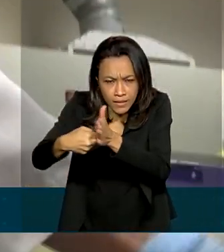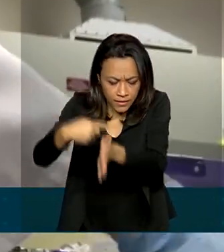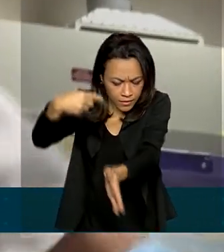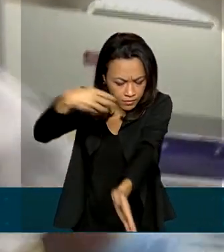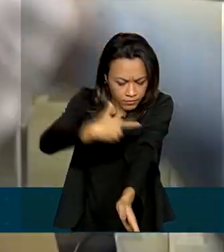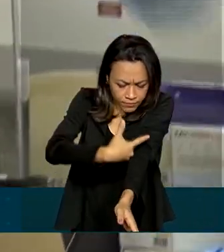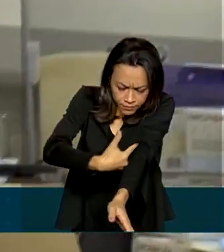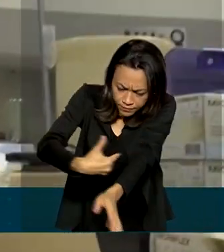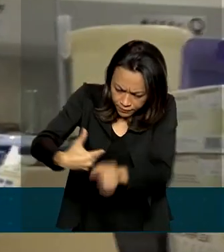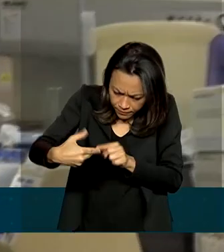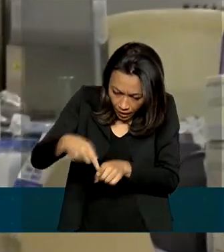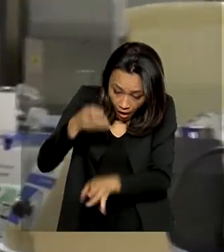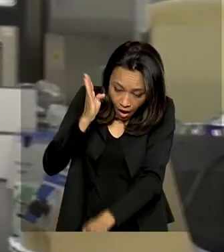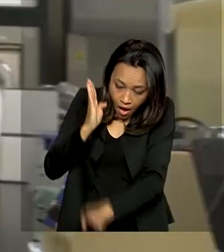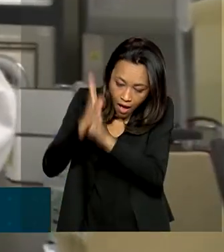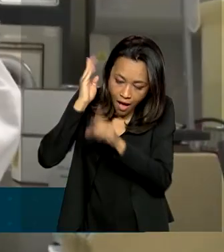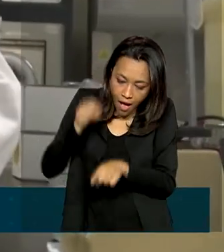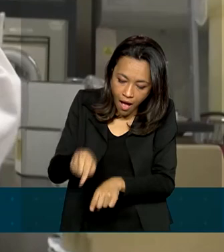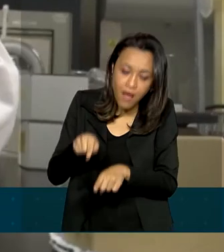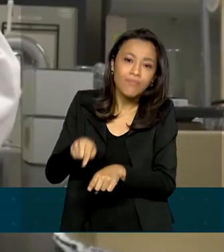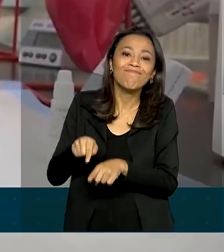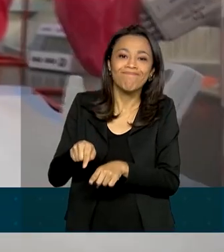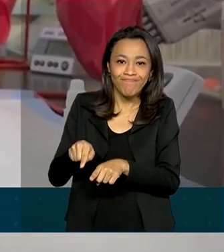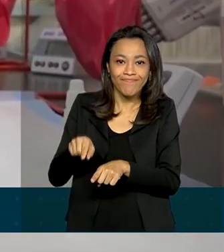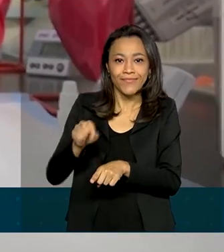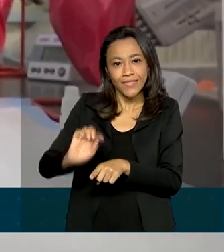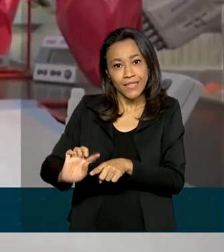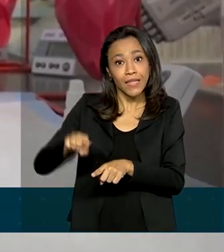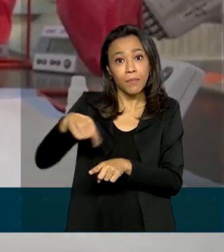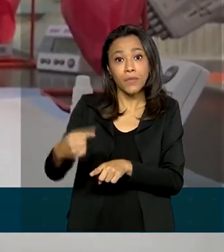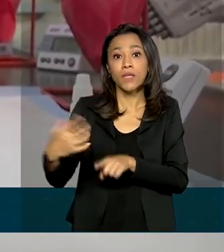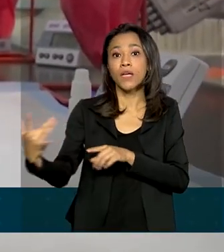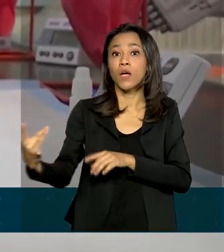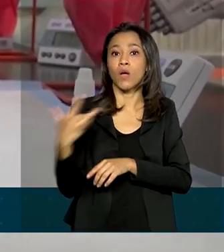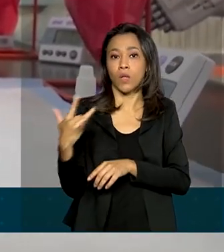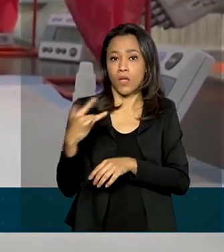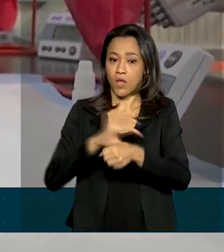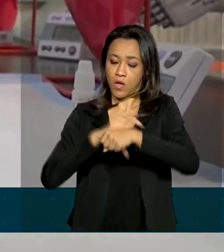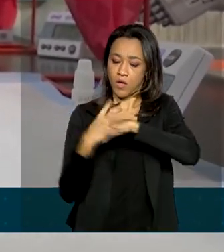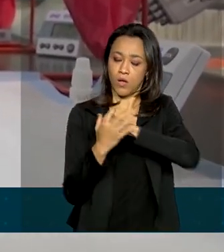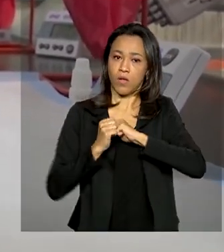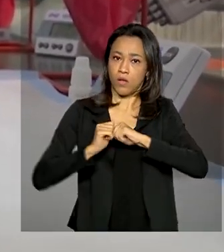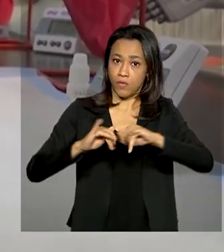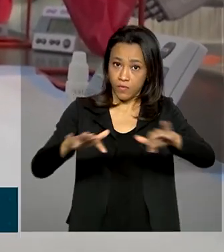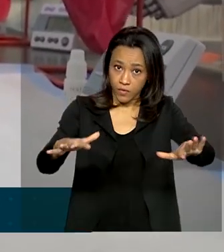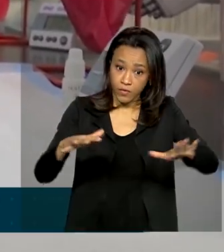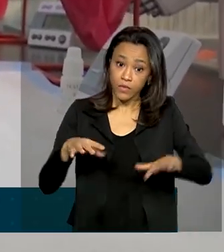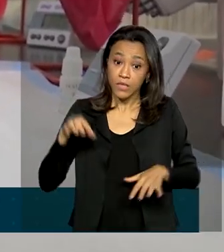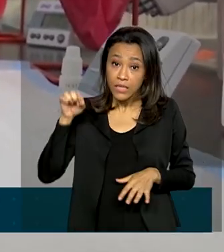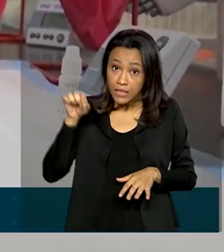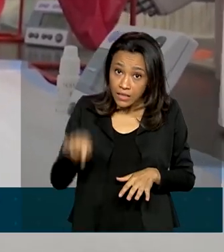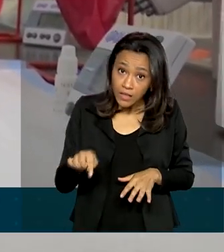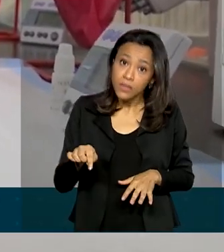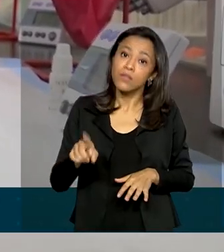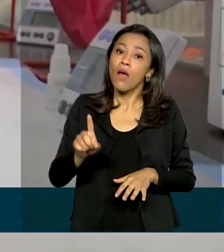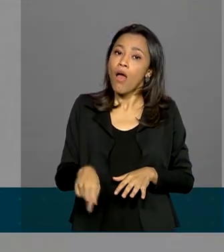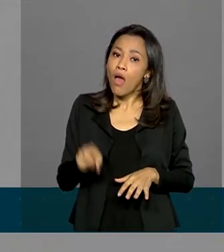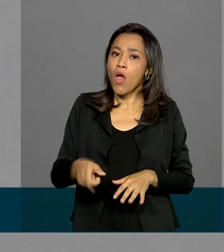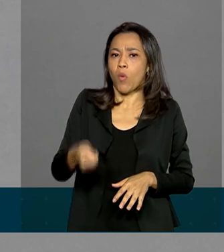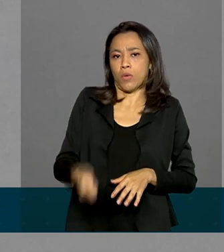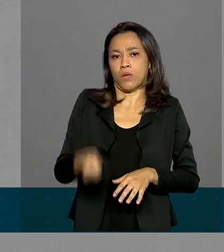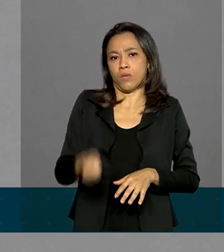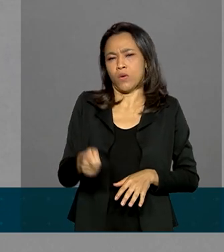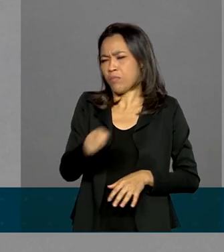a presença de anticorpos produzidos pelo organismo após exposição ao coronavírus. O procedimento passa a ser de cobertura